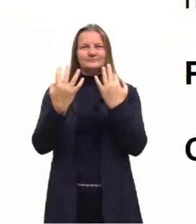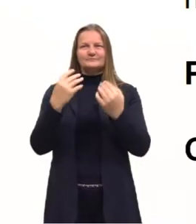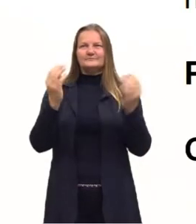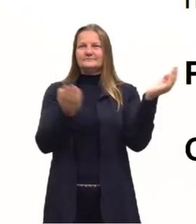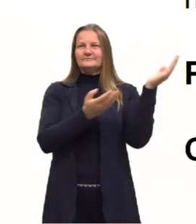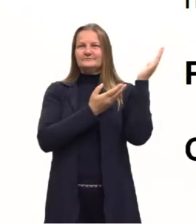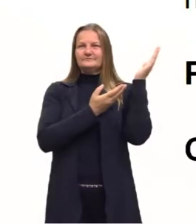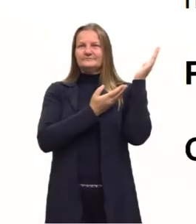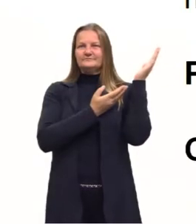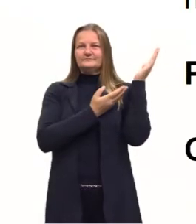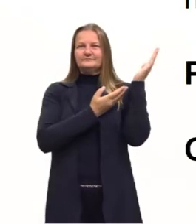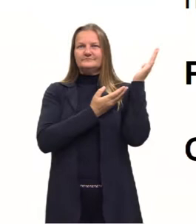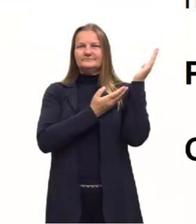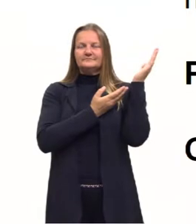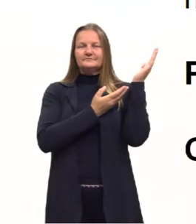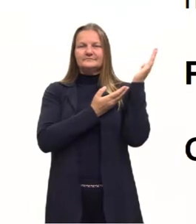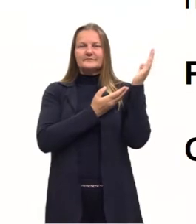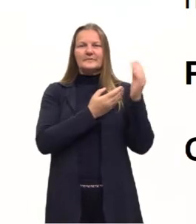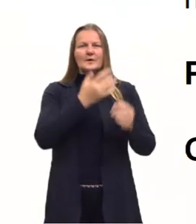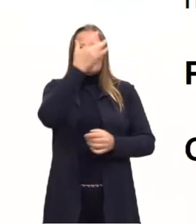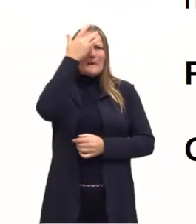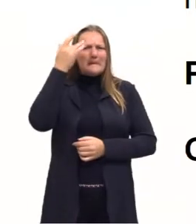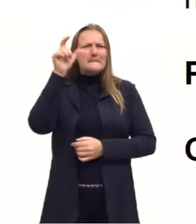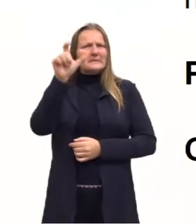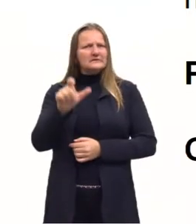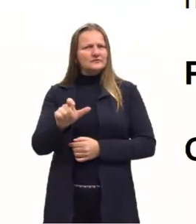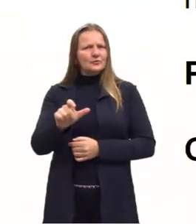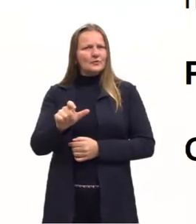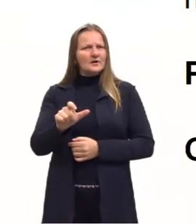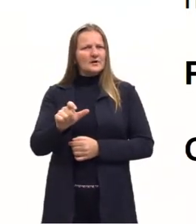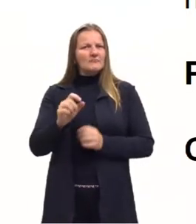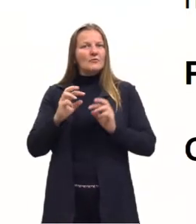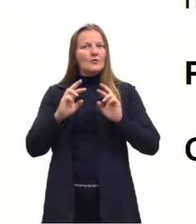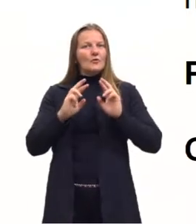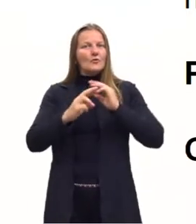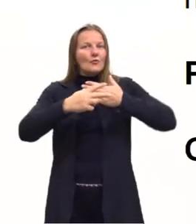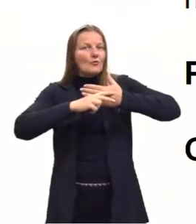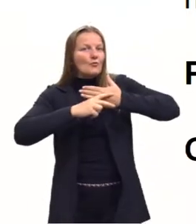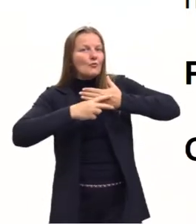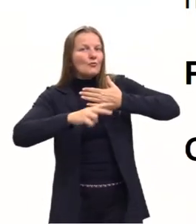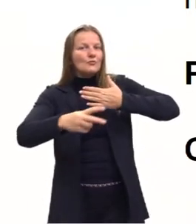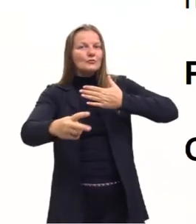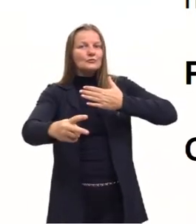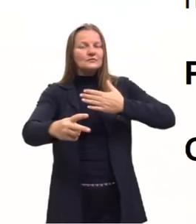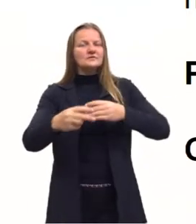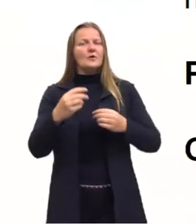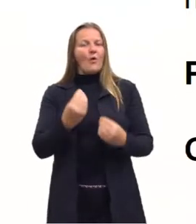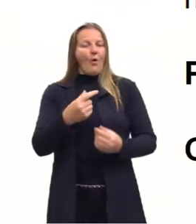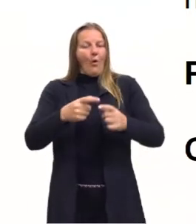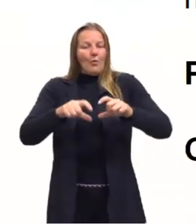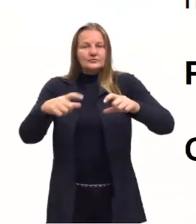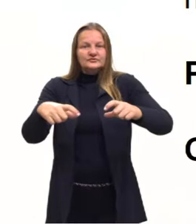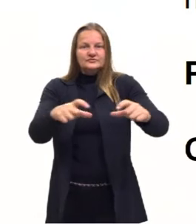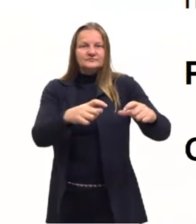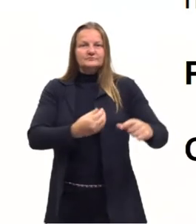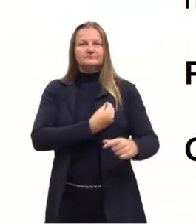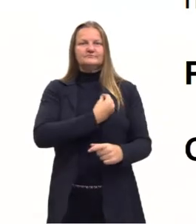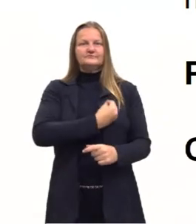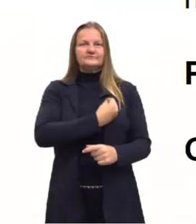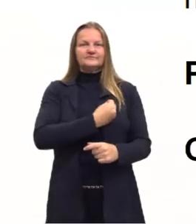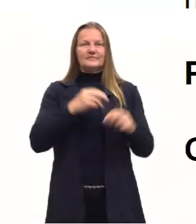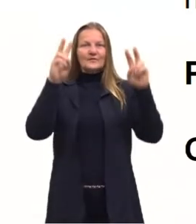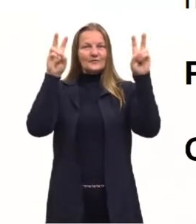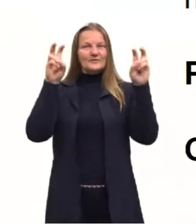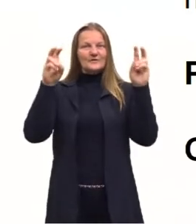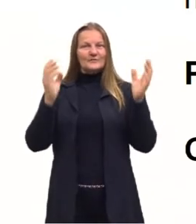homem é produto do meio em que vive. Então, essa aula foi preparada por mim, pela minha curadora, e a gente vai trabalhar sobre ela hoje.